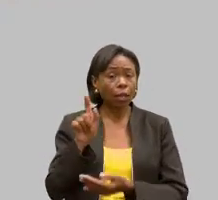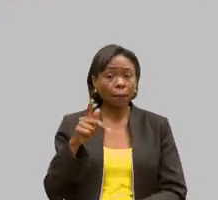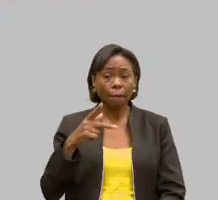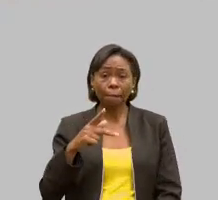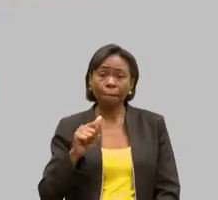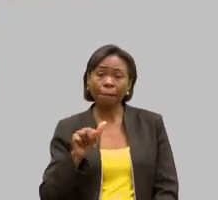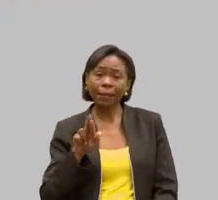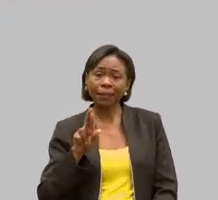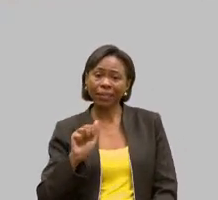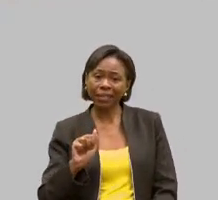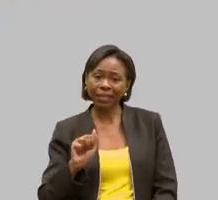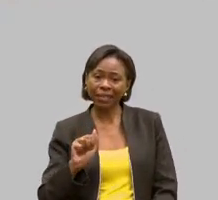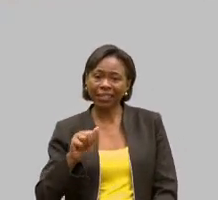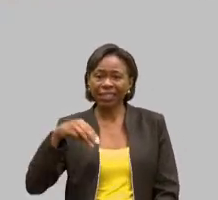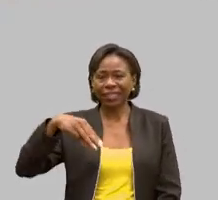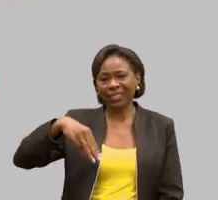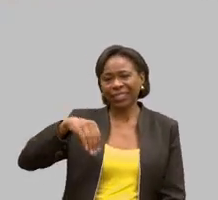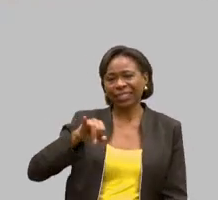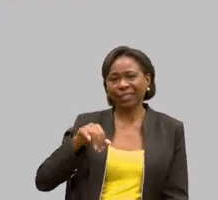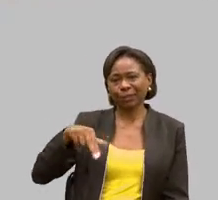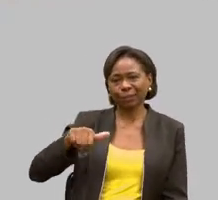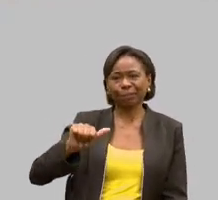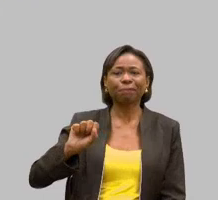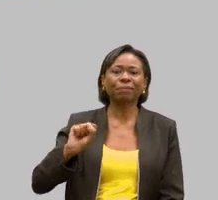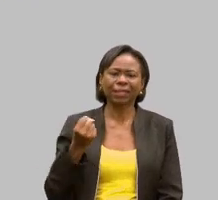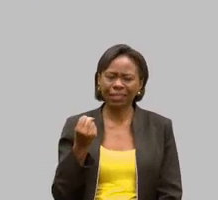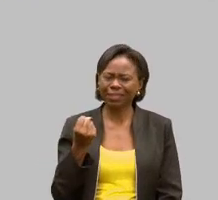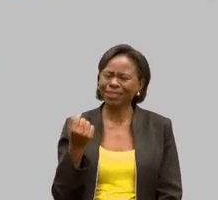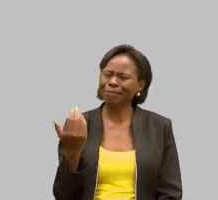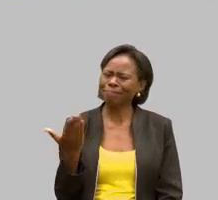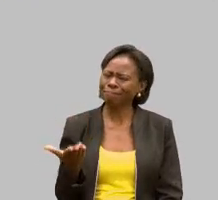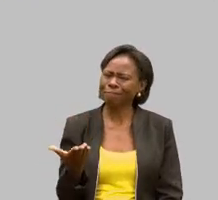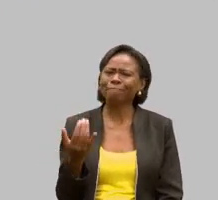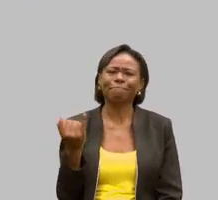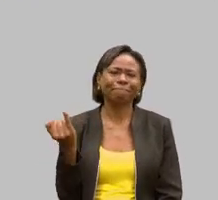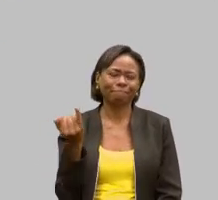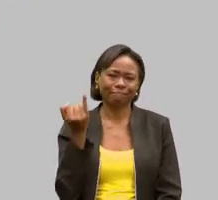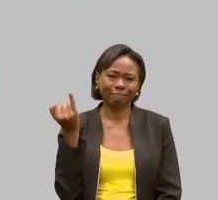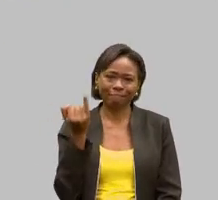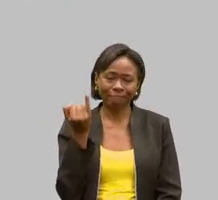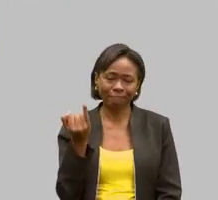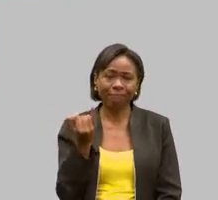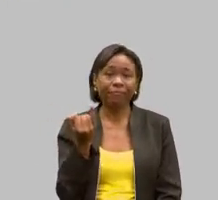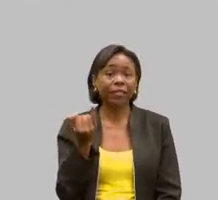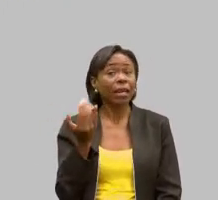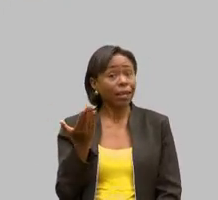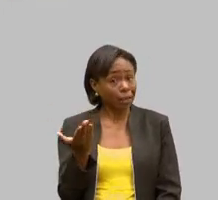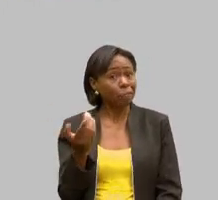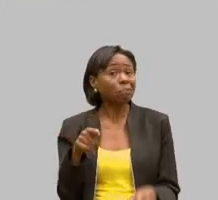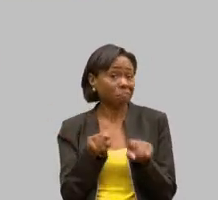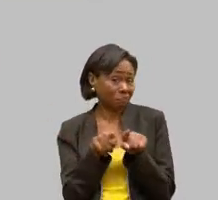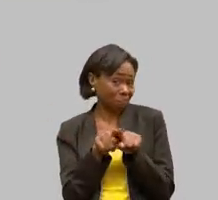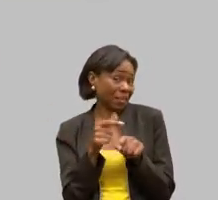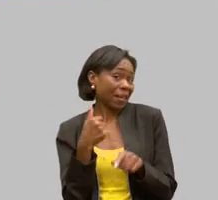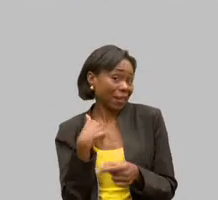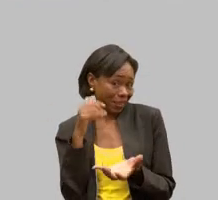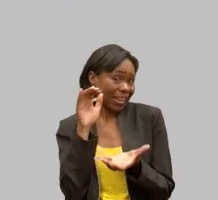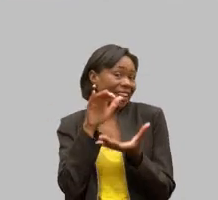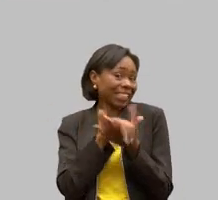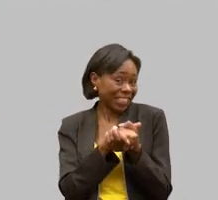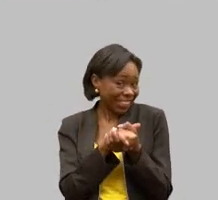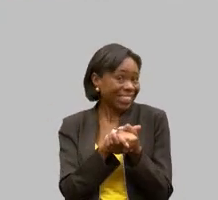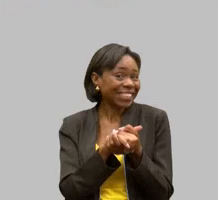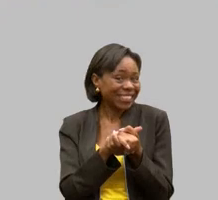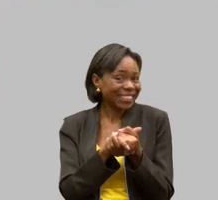Então, isso aí foi fundamental, isso sim. E chegou no ponto até de casar, dentro da PAI que surgiu o casamento.